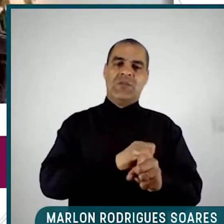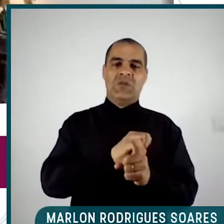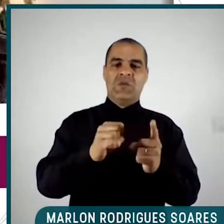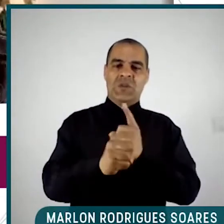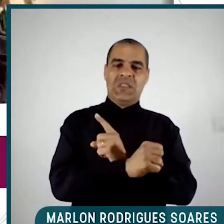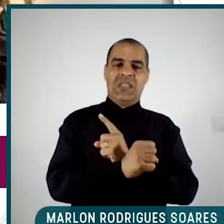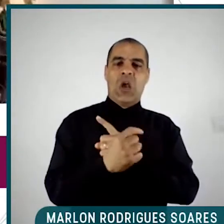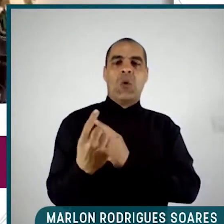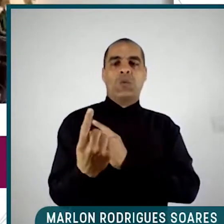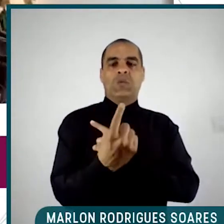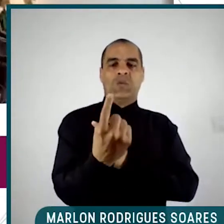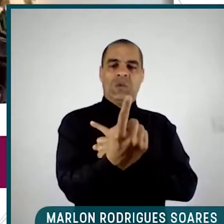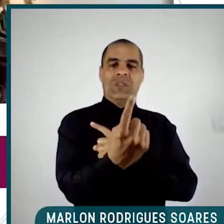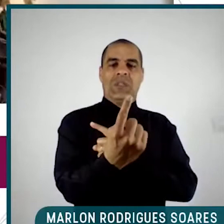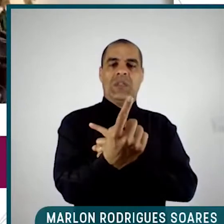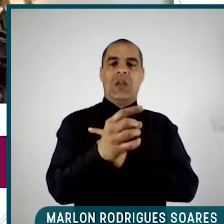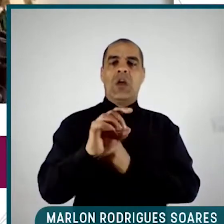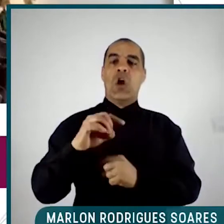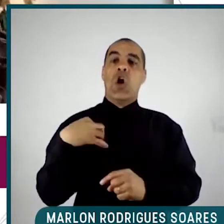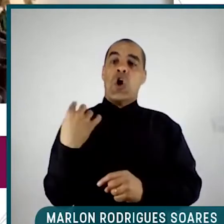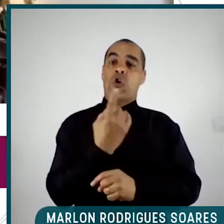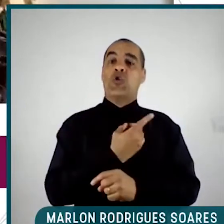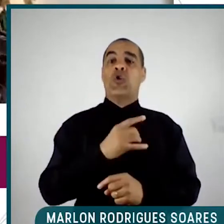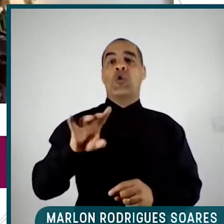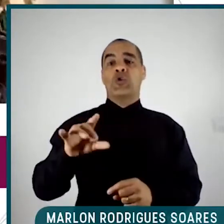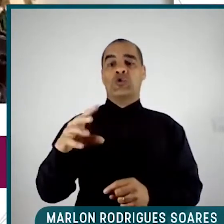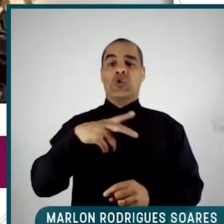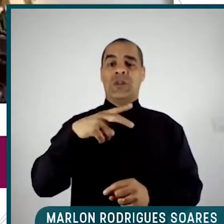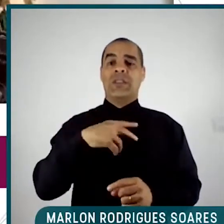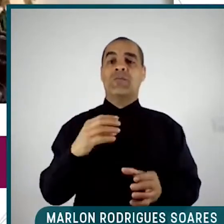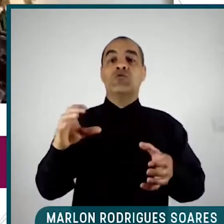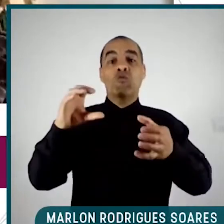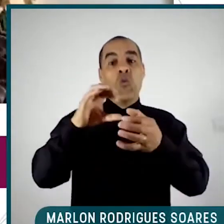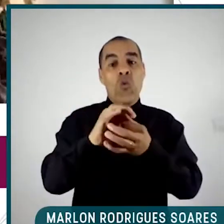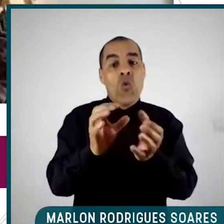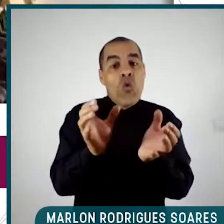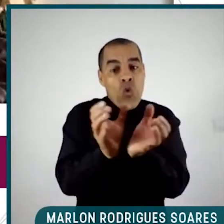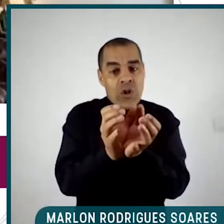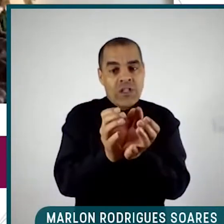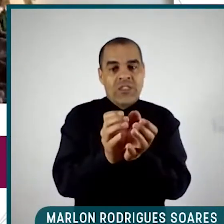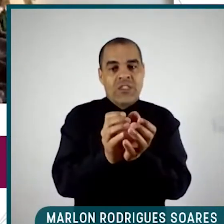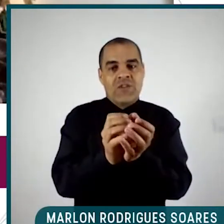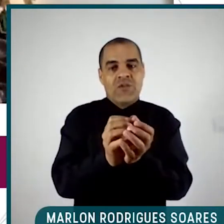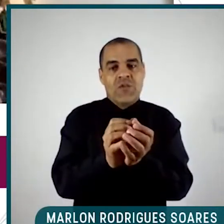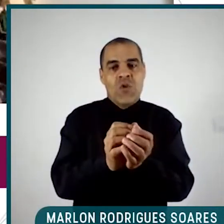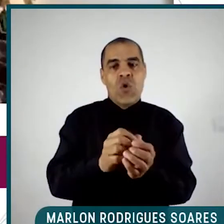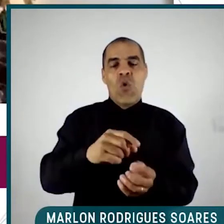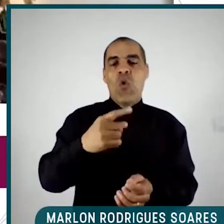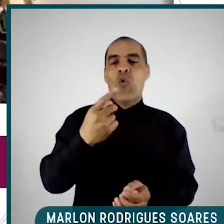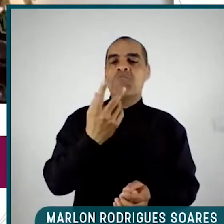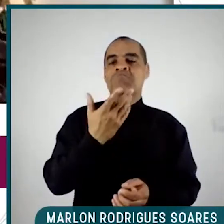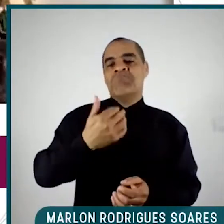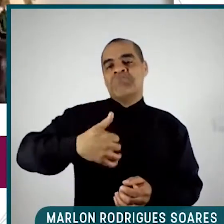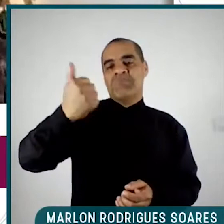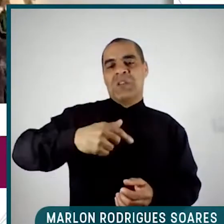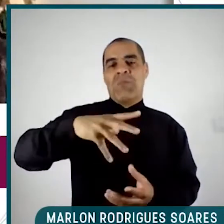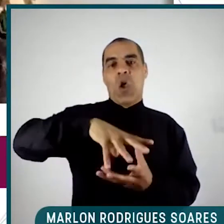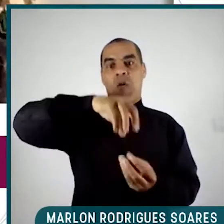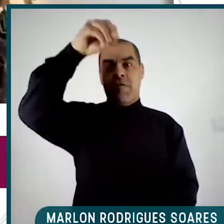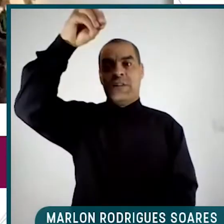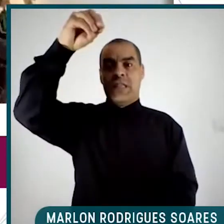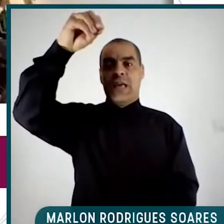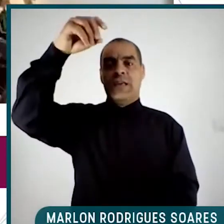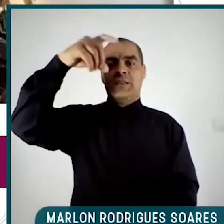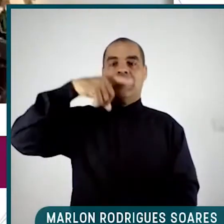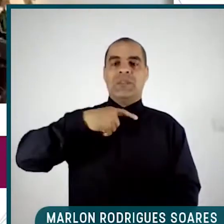só existimos no coletivo e pensando em conjunto. Então, o primeiro fantasma que nós temos que afastar são de soluções